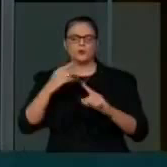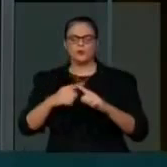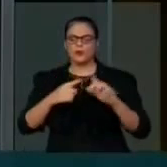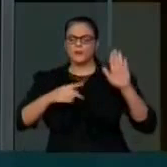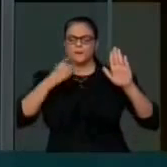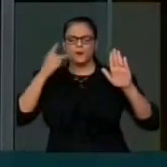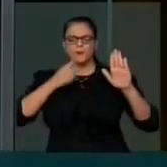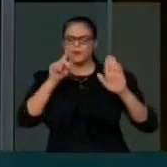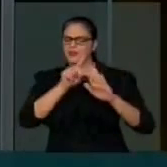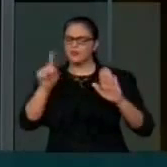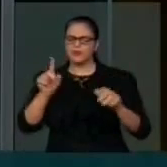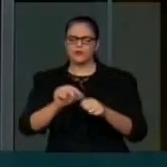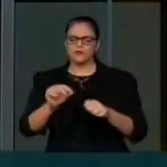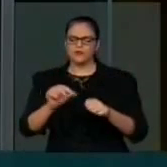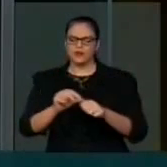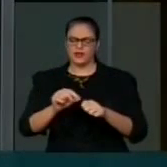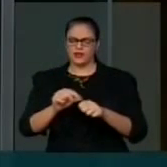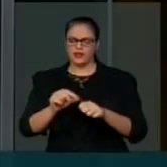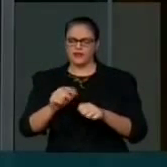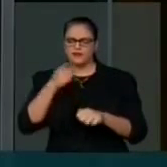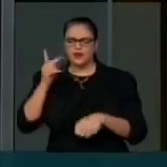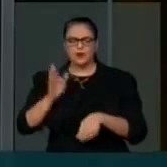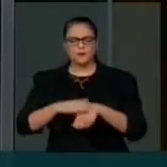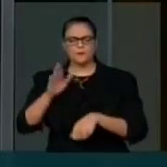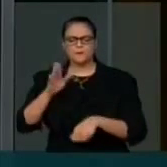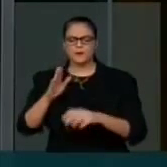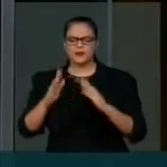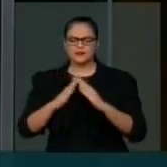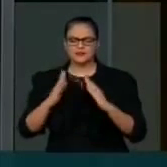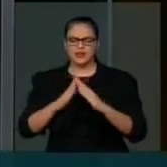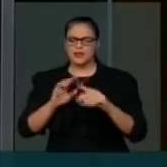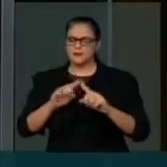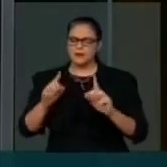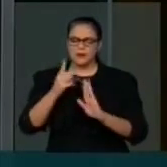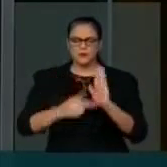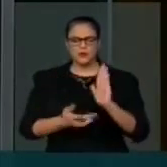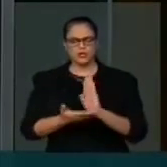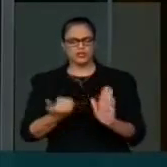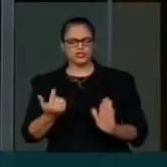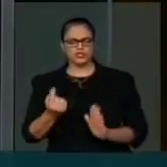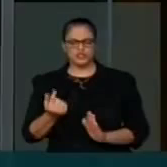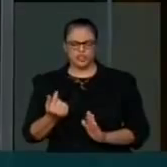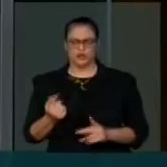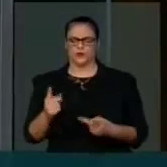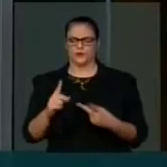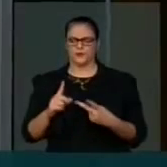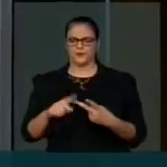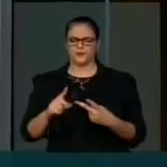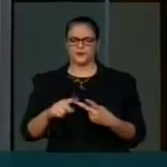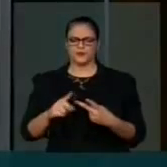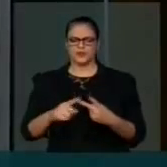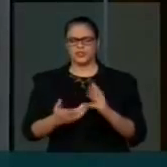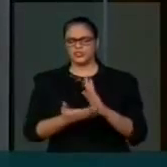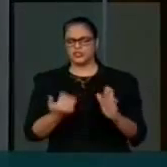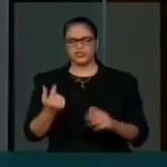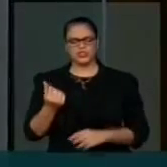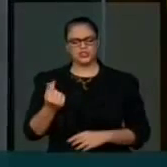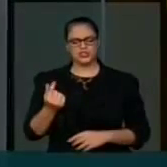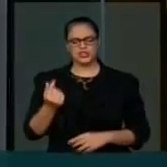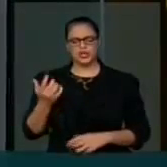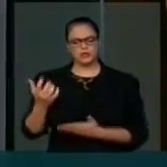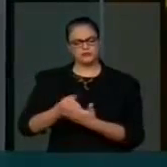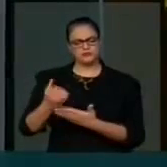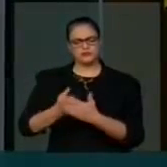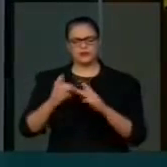deu. Prometeu mais casas, está tirando verba da minha casa, minha vida. Está tirando verba da Bolsa Família.